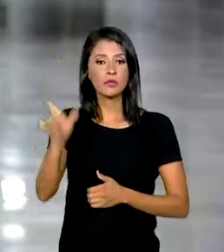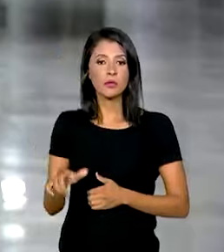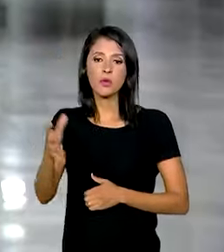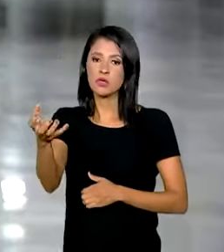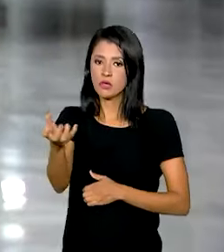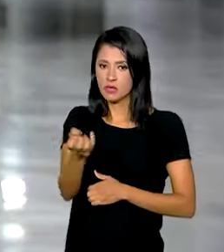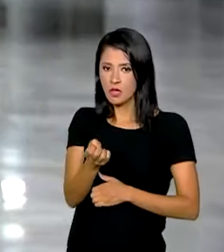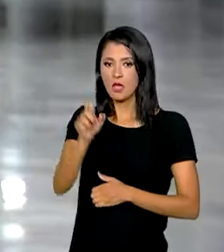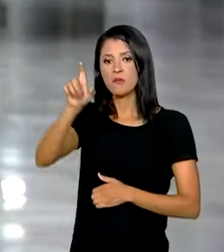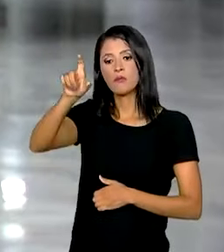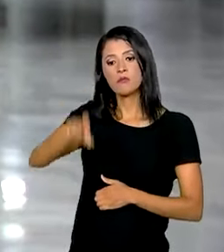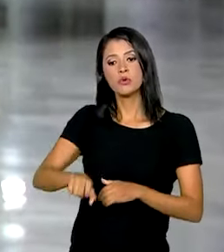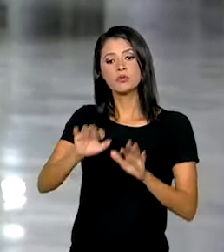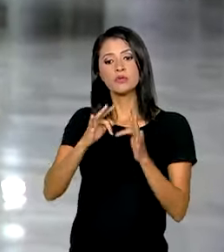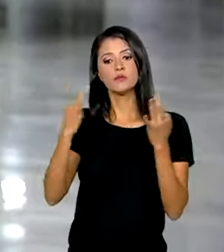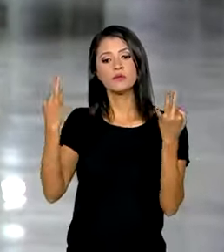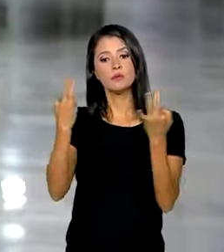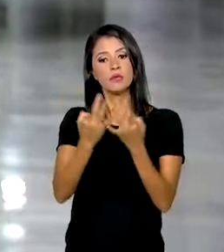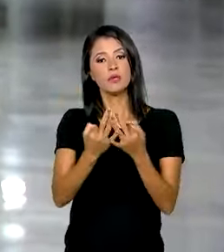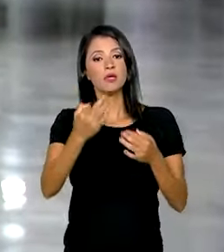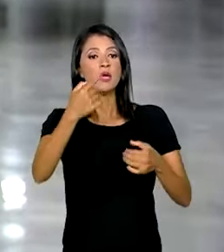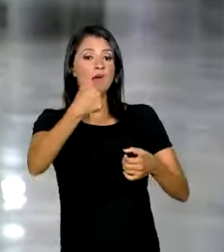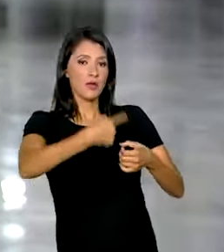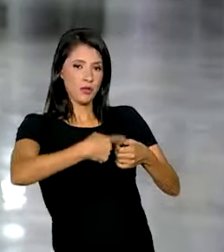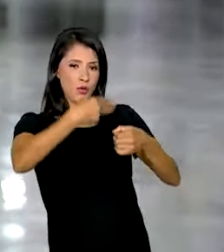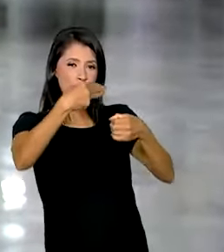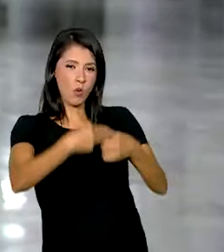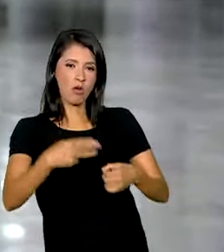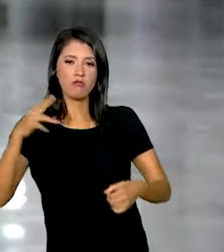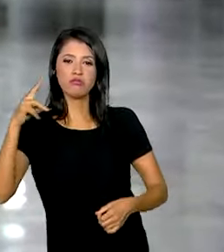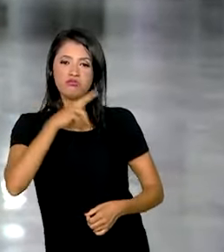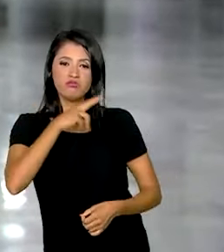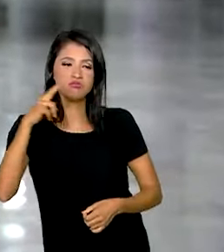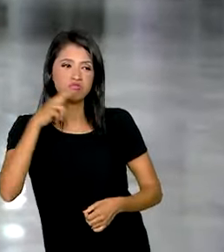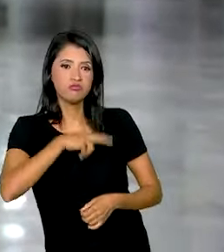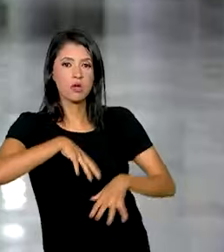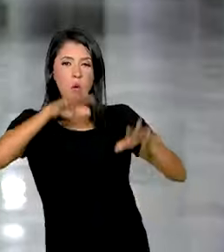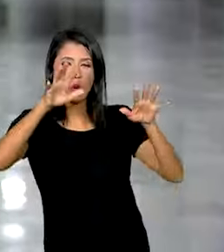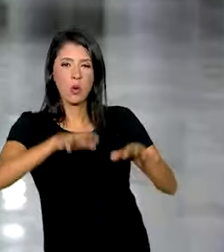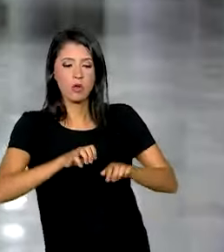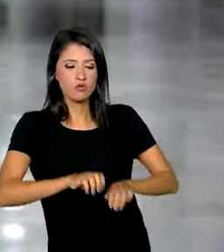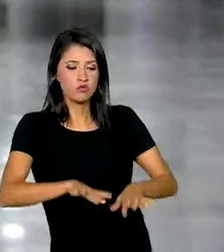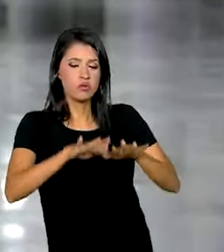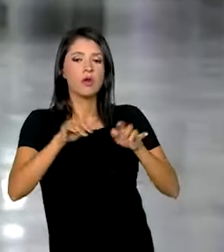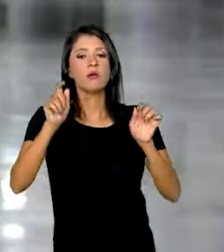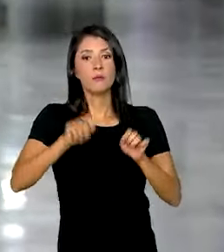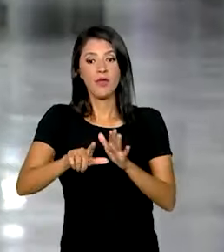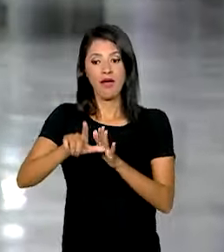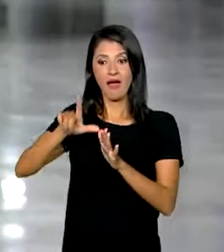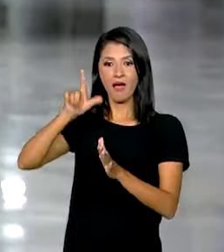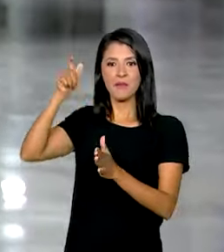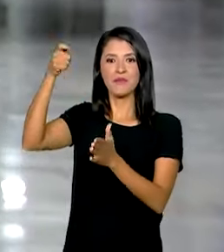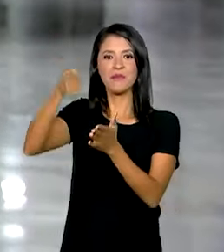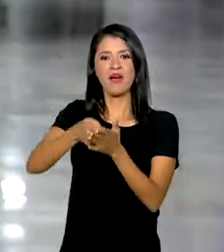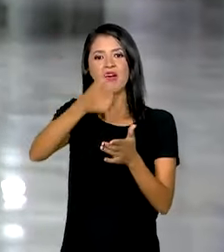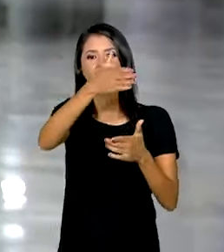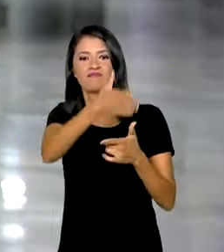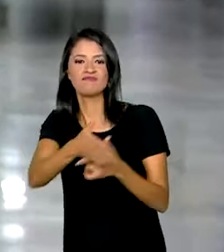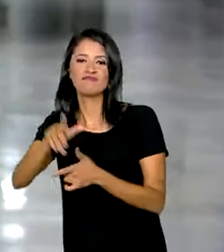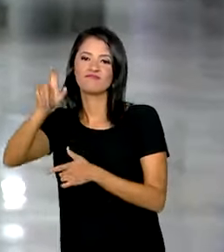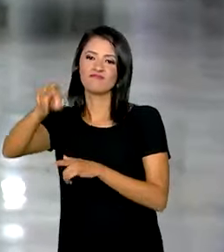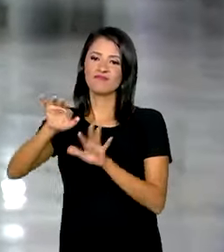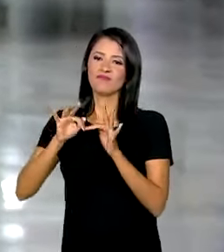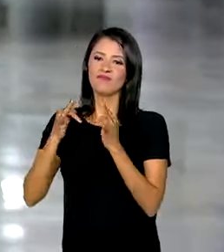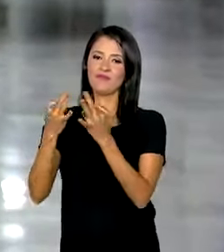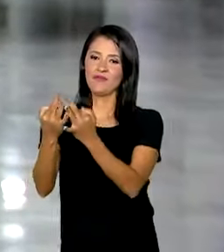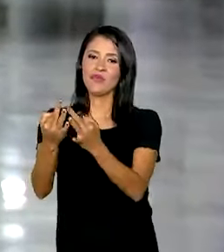Família que vivem em municípios que estão em situação de emergência vão poder antecipar a parcela do Bolsa Família de